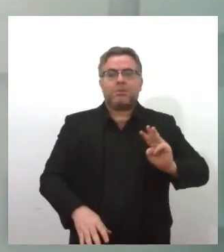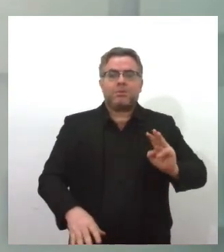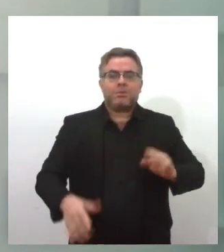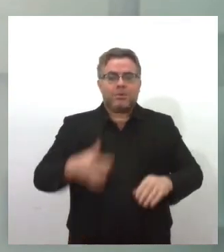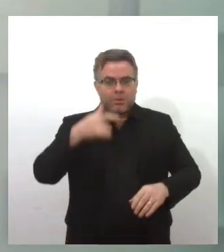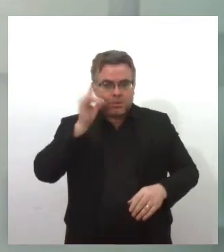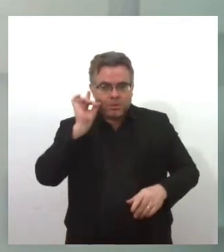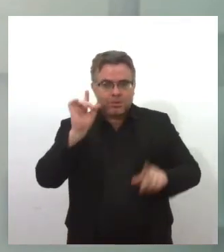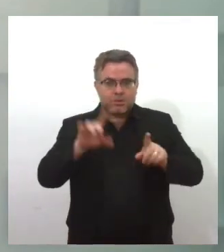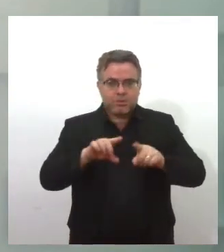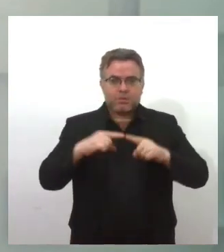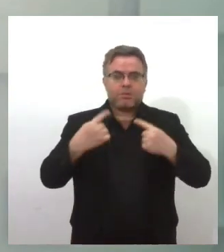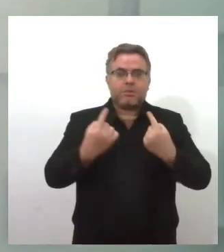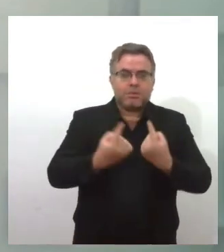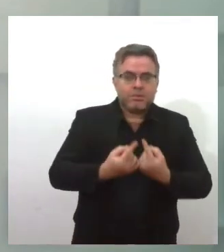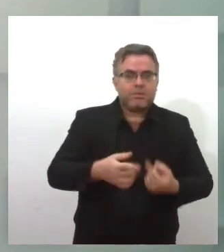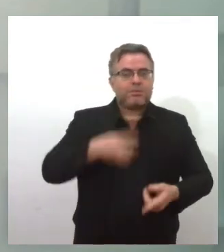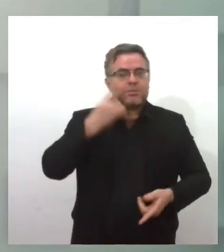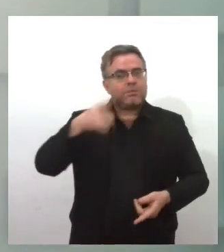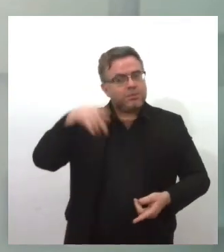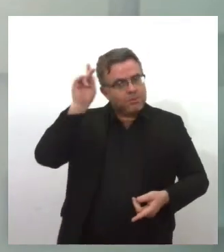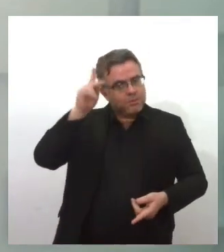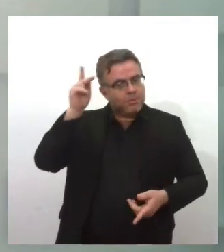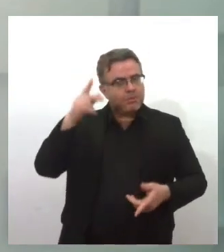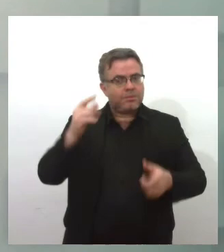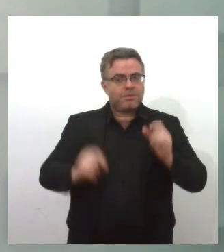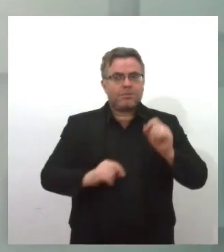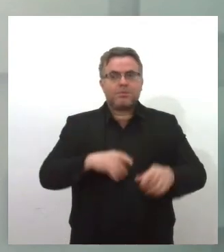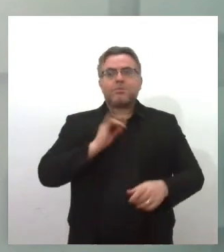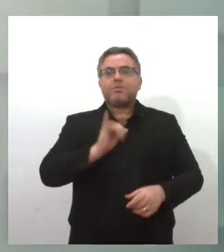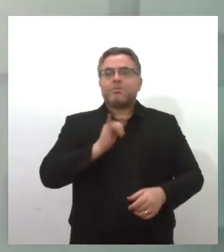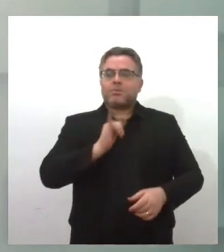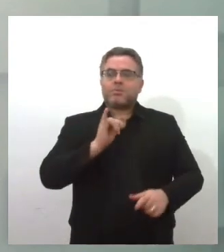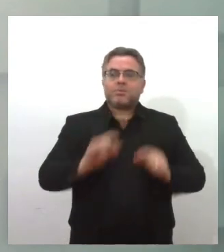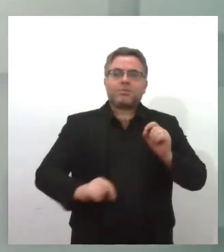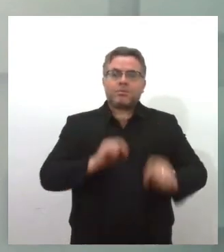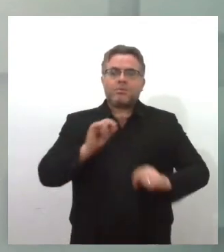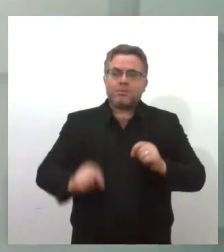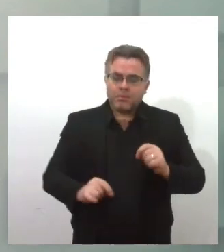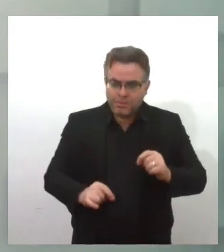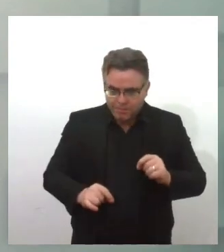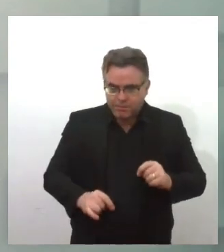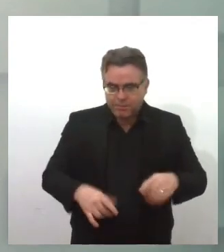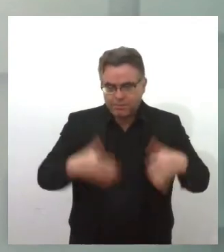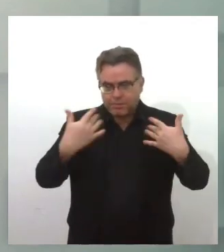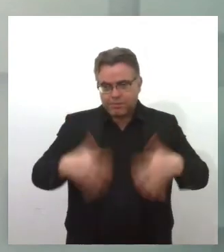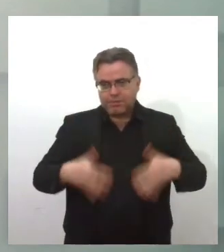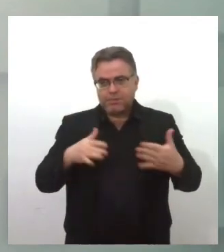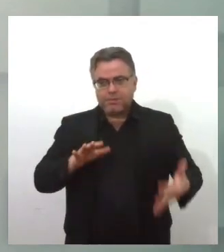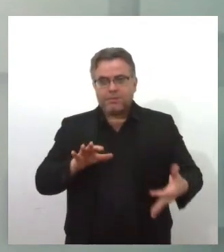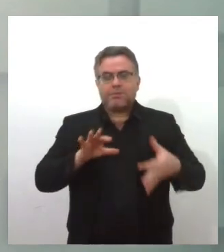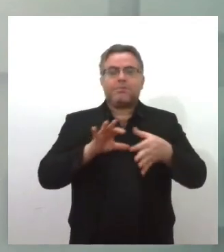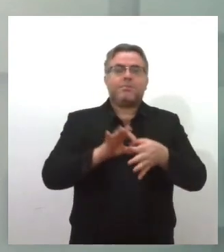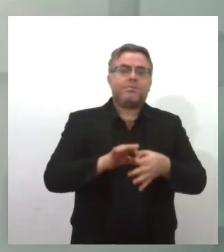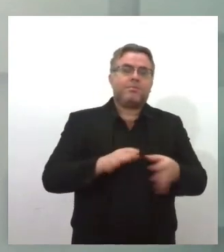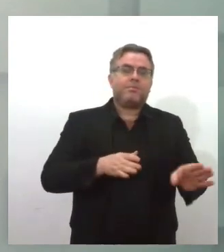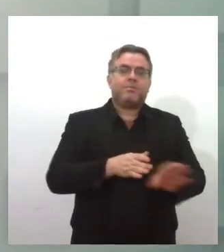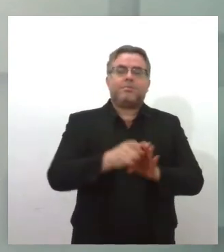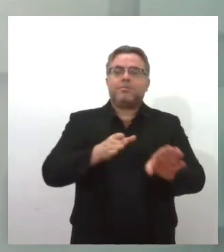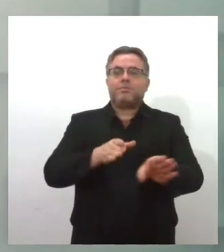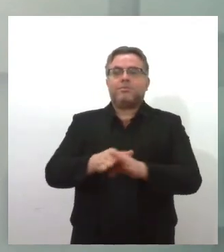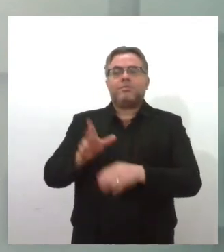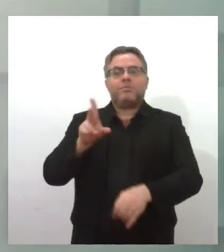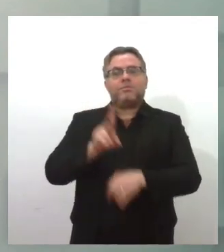ontem. Ontem, que a deputada Kitty Lima mencionou que o mês de dezembro é voltado para conscientização e